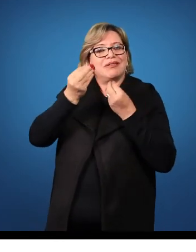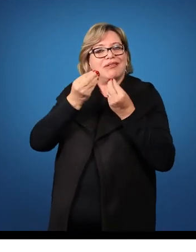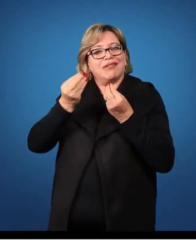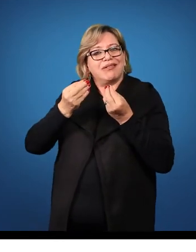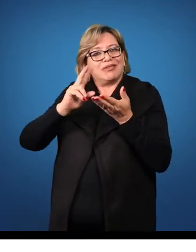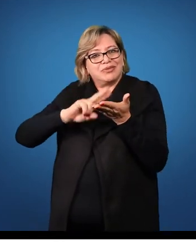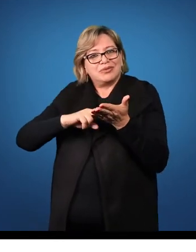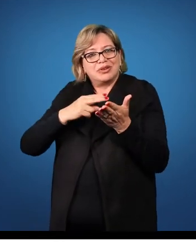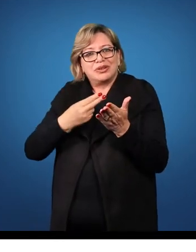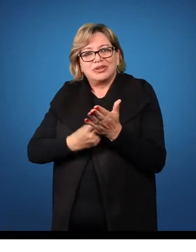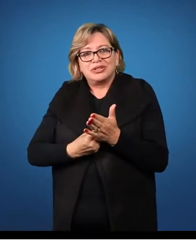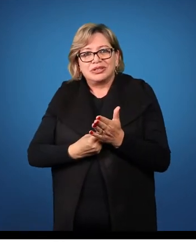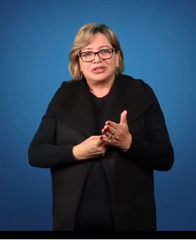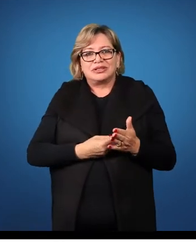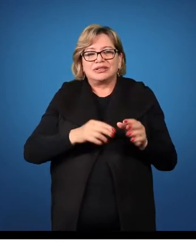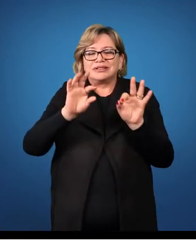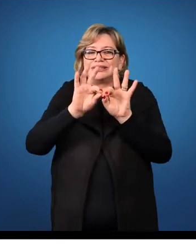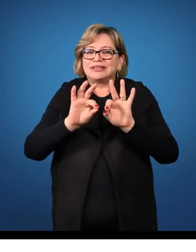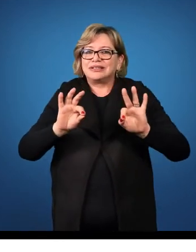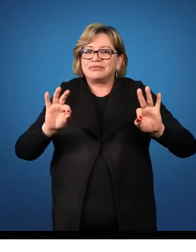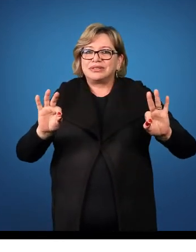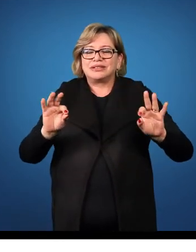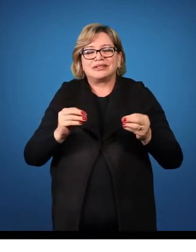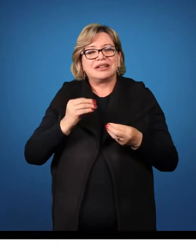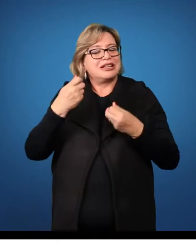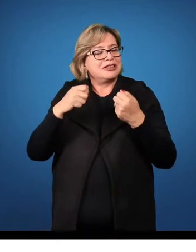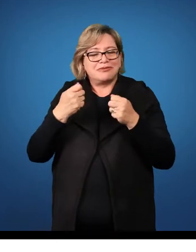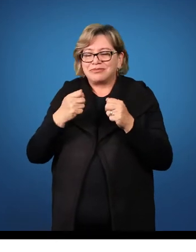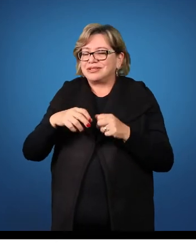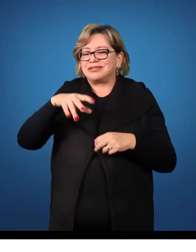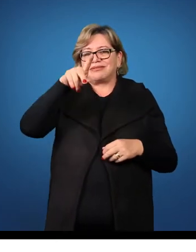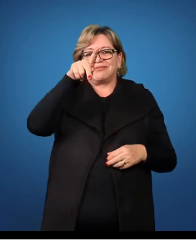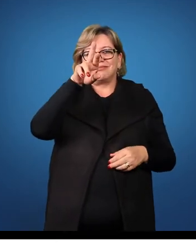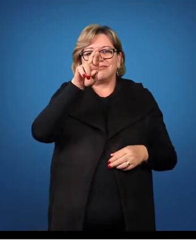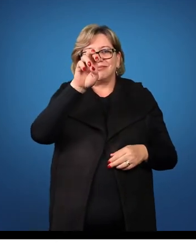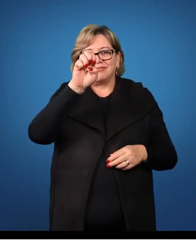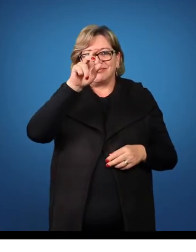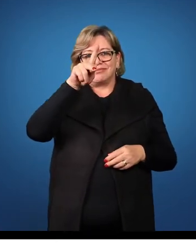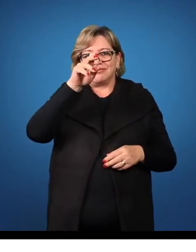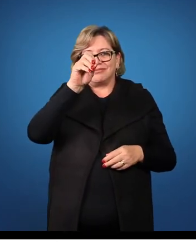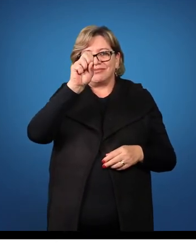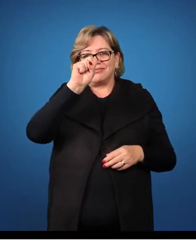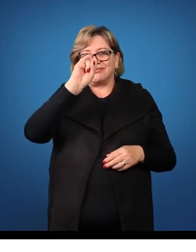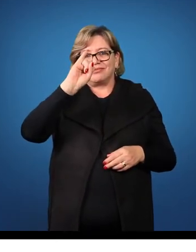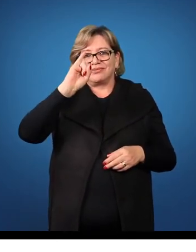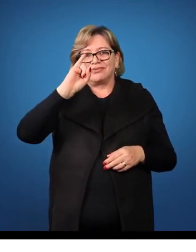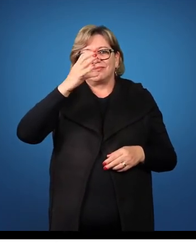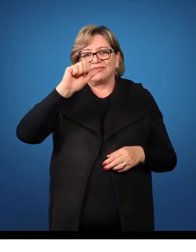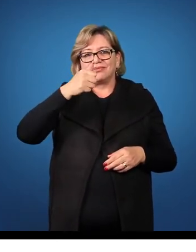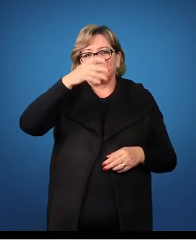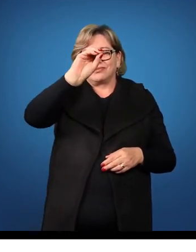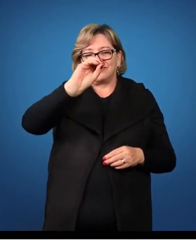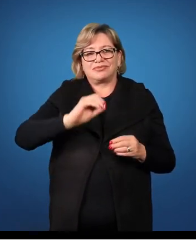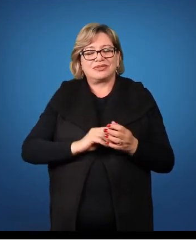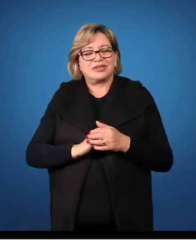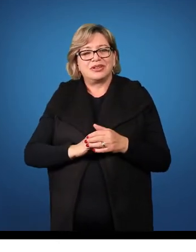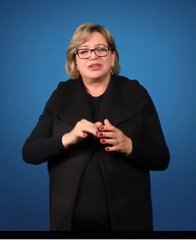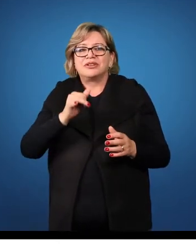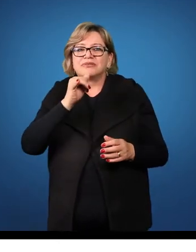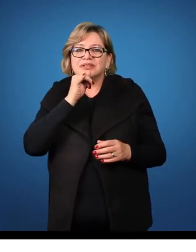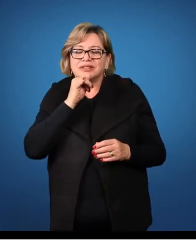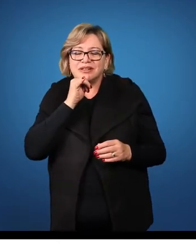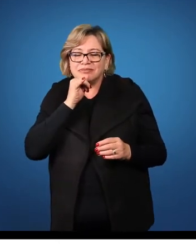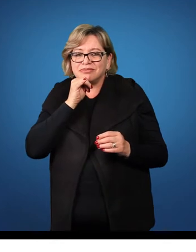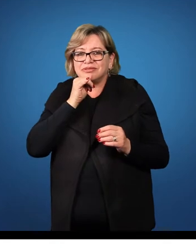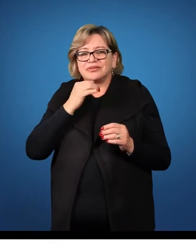com o ablativo simples, sem nenhuma preposição. Então, a casa foi